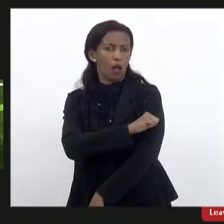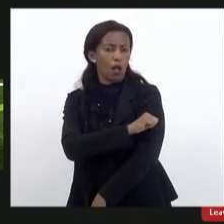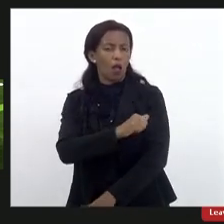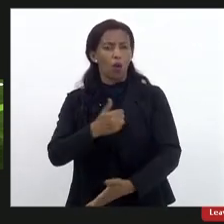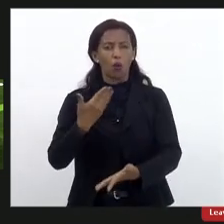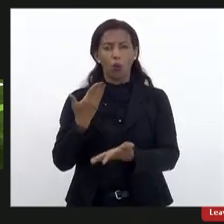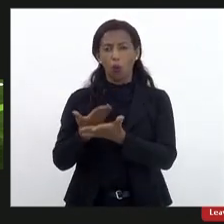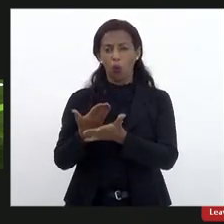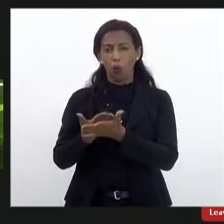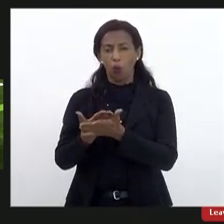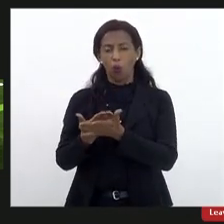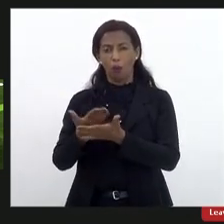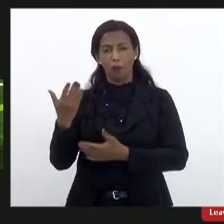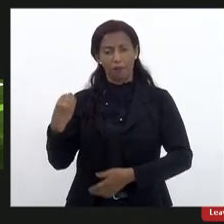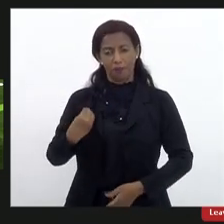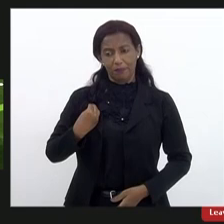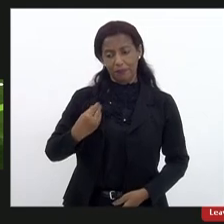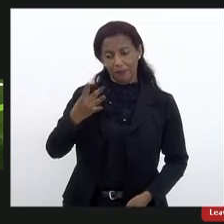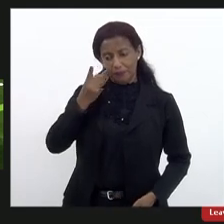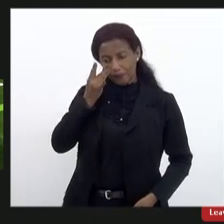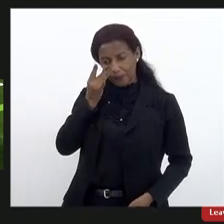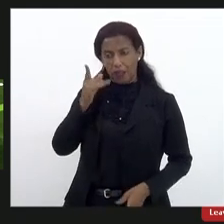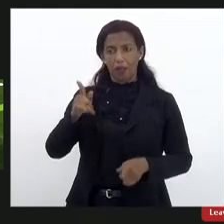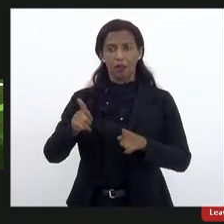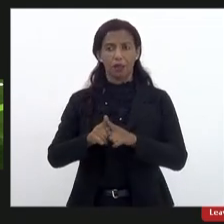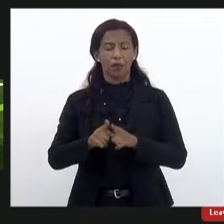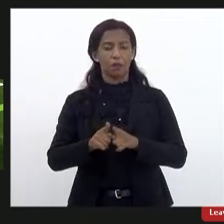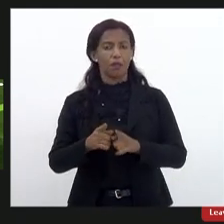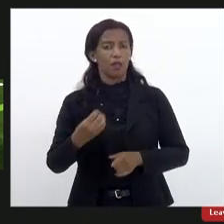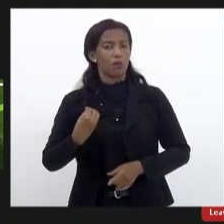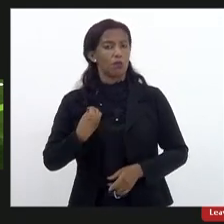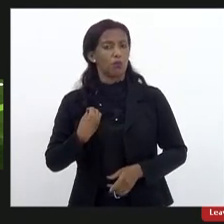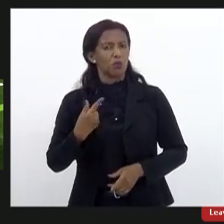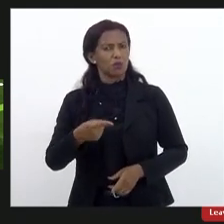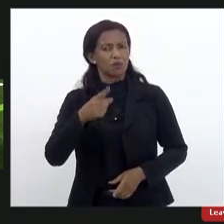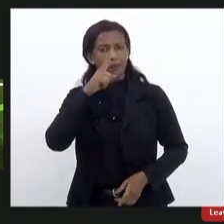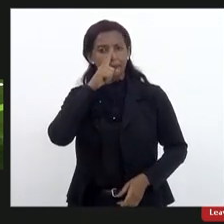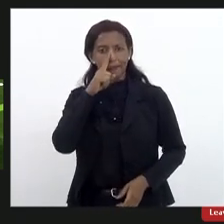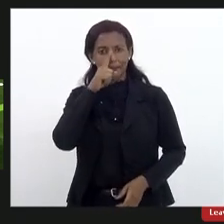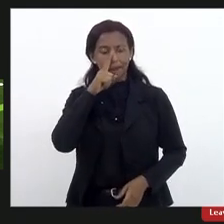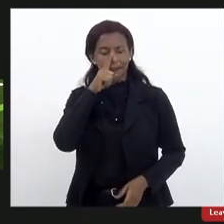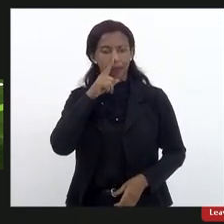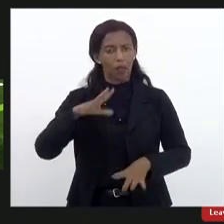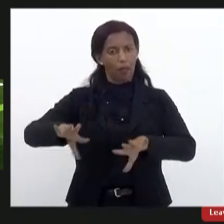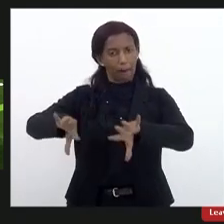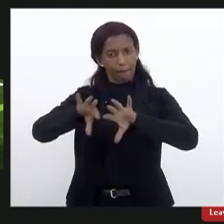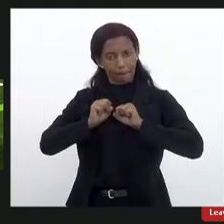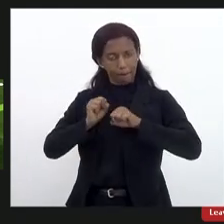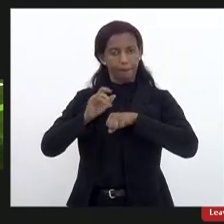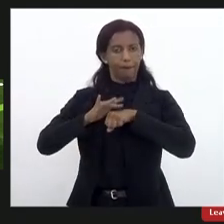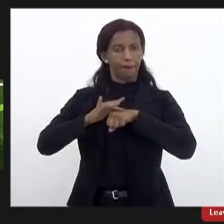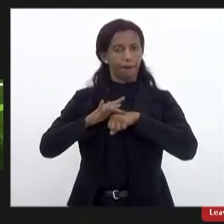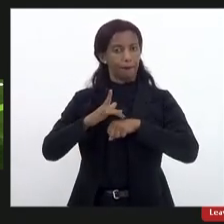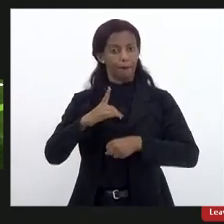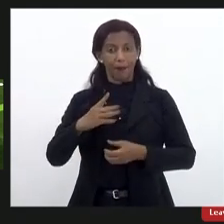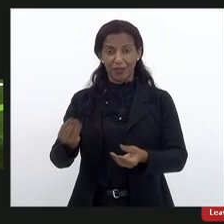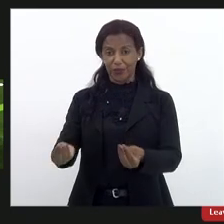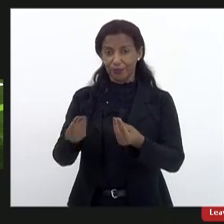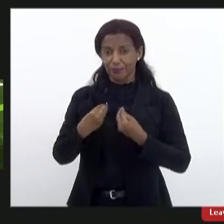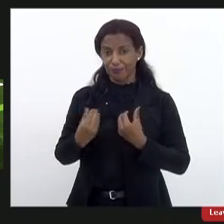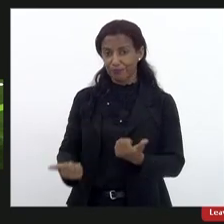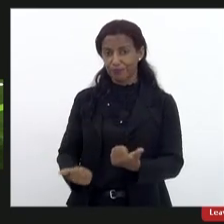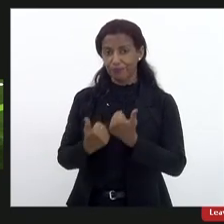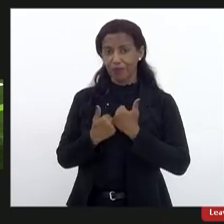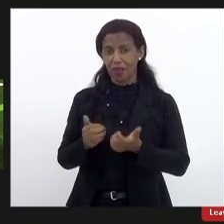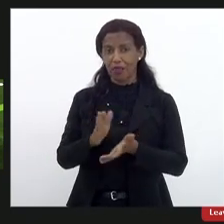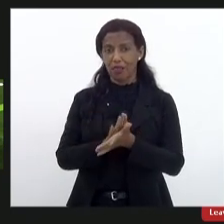remotas, aulas presenciais, colocando sua vida em risco, enfim, mas que não têm recebido. Eles têm